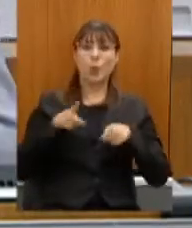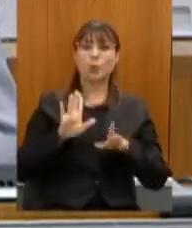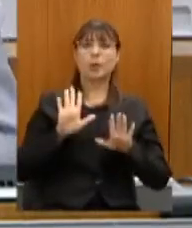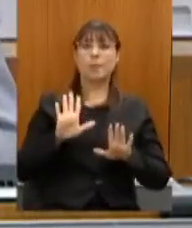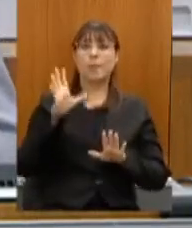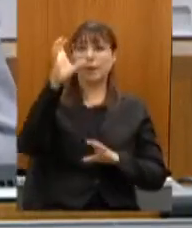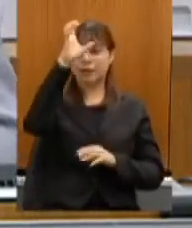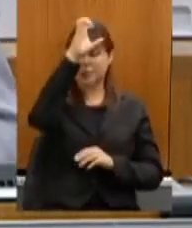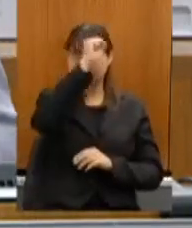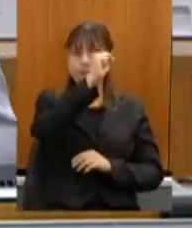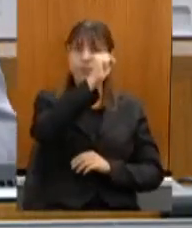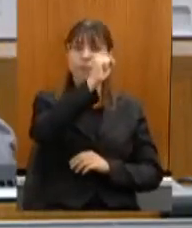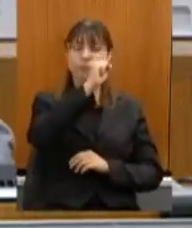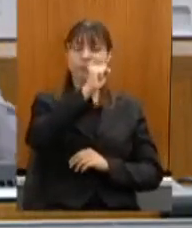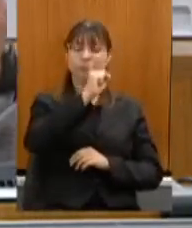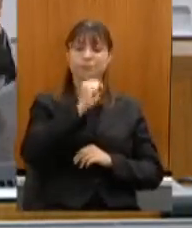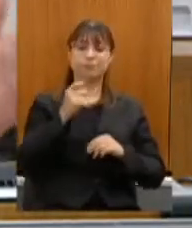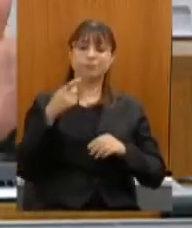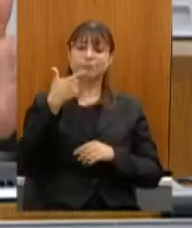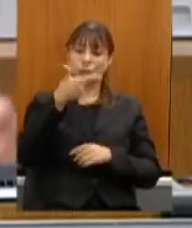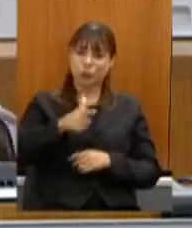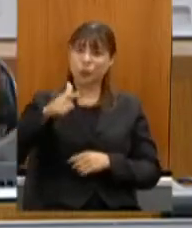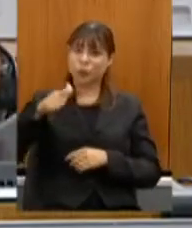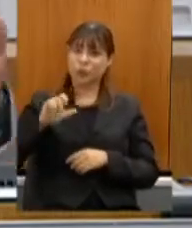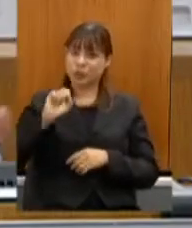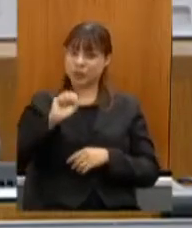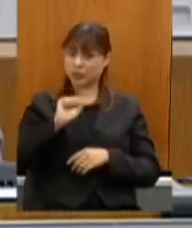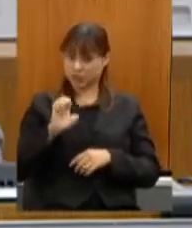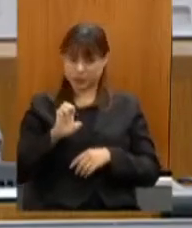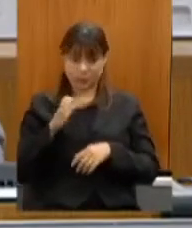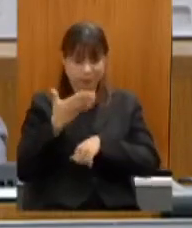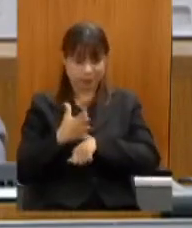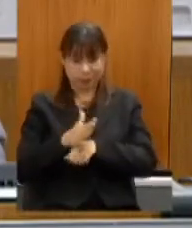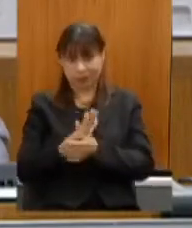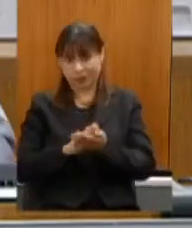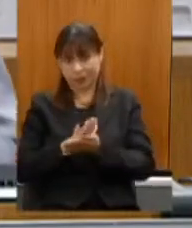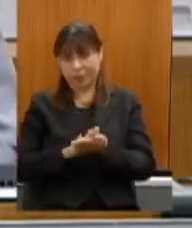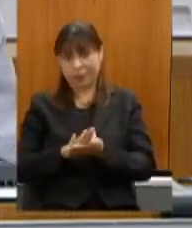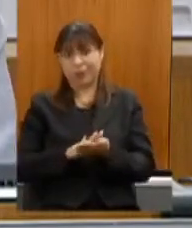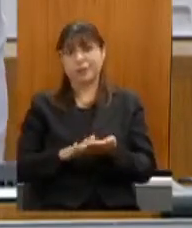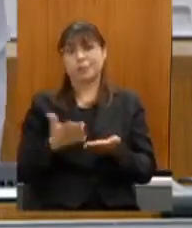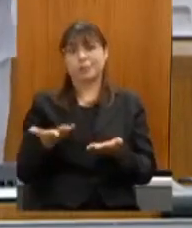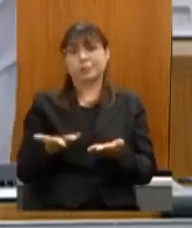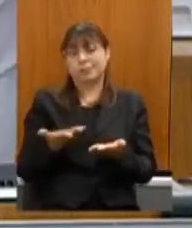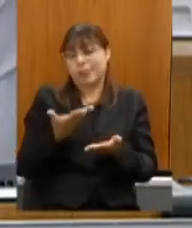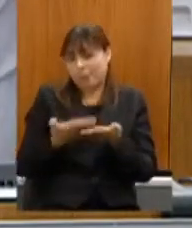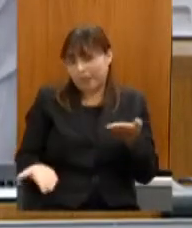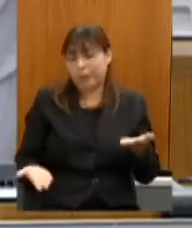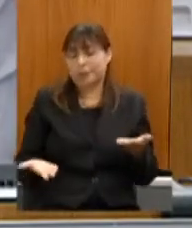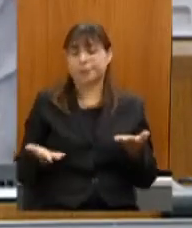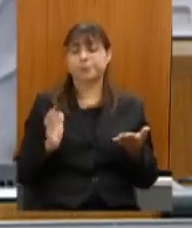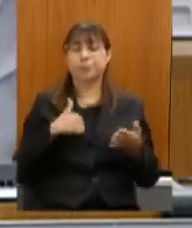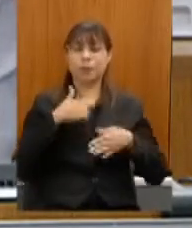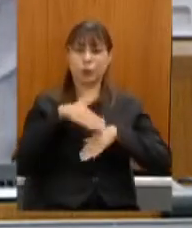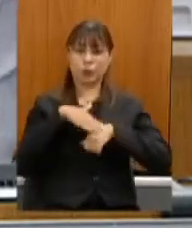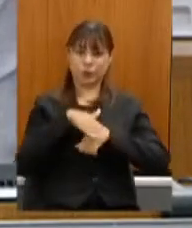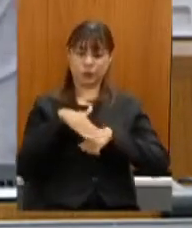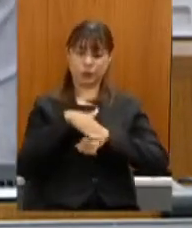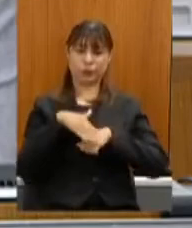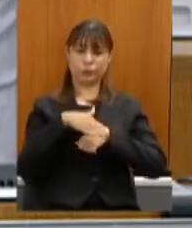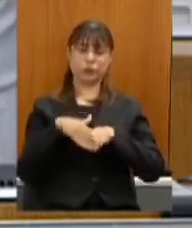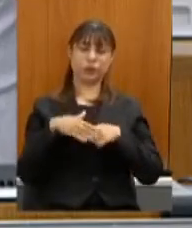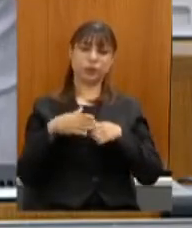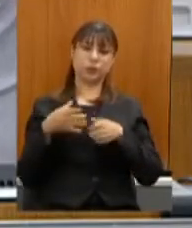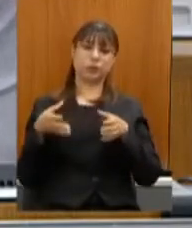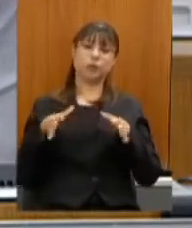aprendem a tocar por repetição e se não treinar elas vão morrendo mas eu tive uma conversa com o Movimento Salve as Bandas